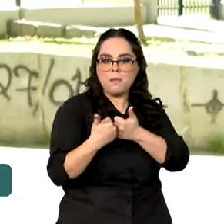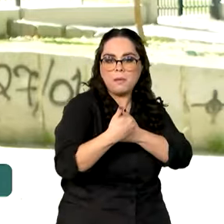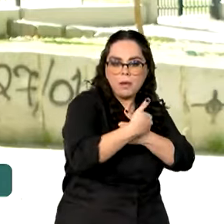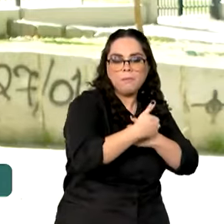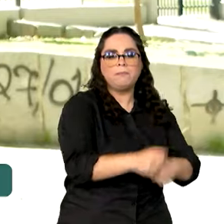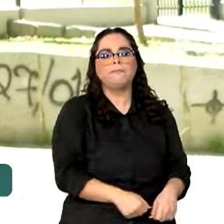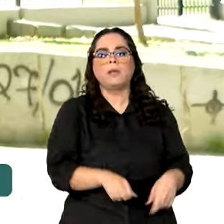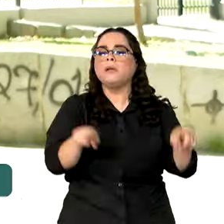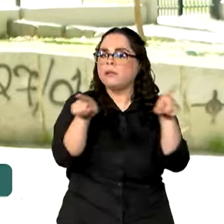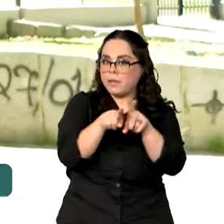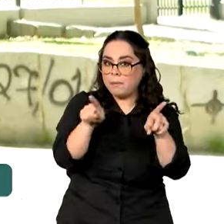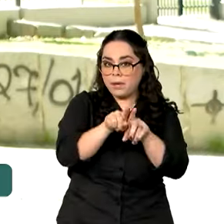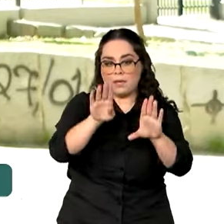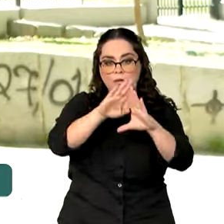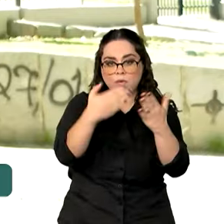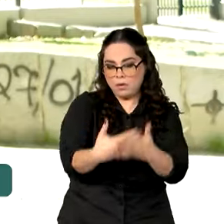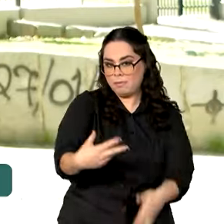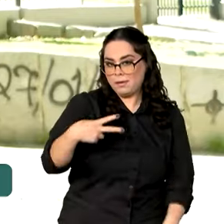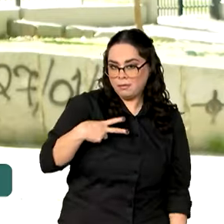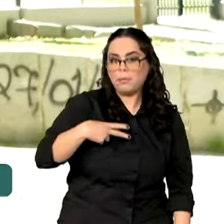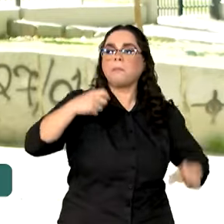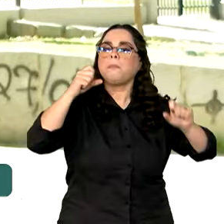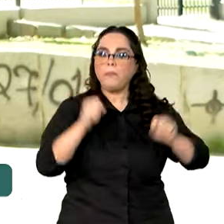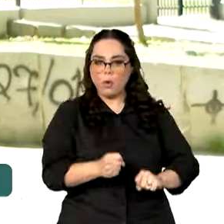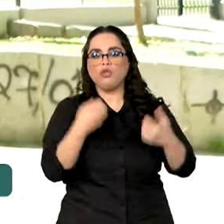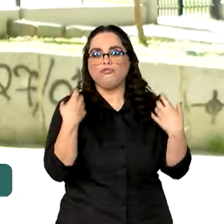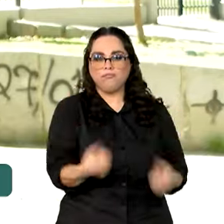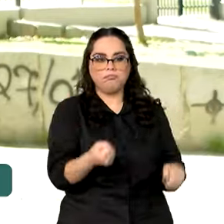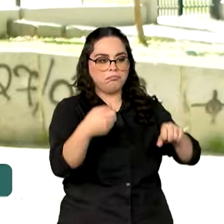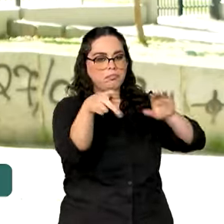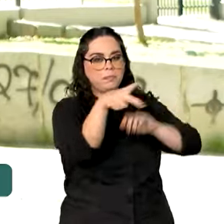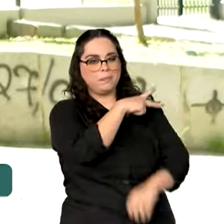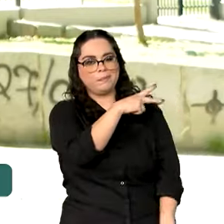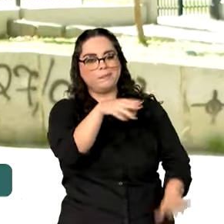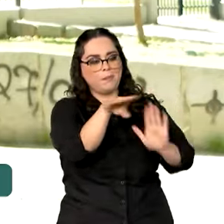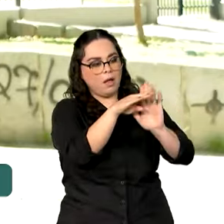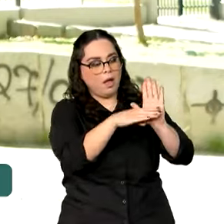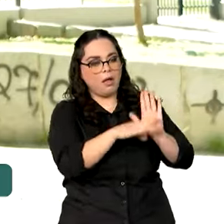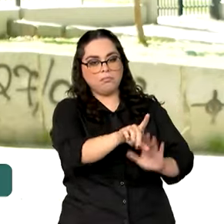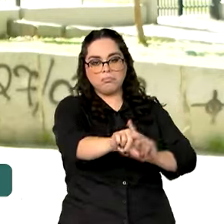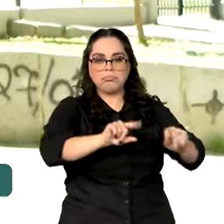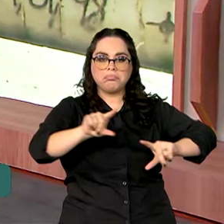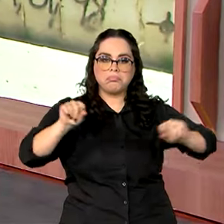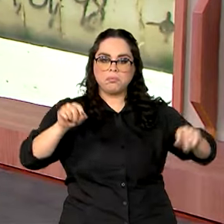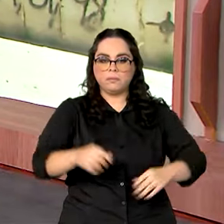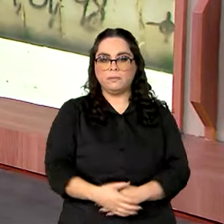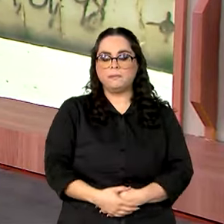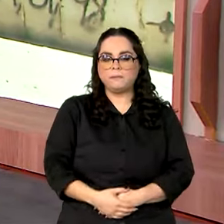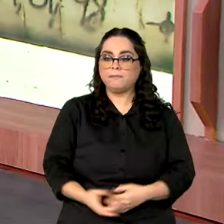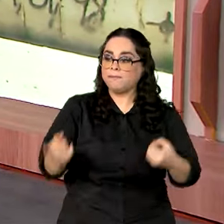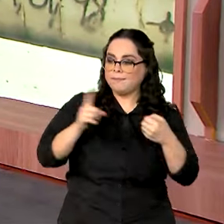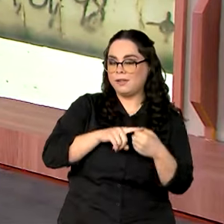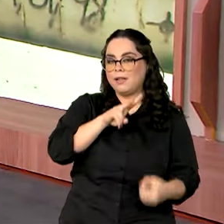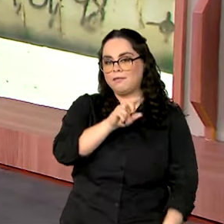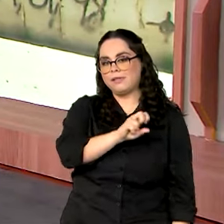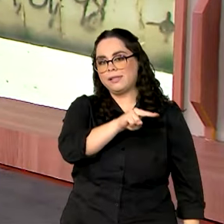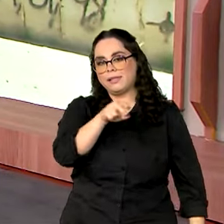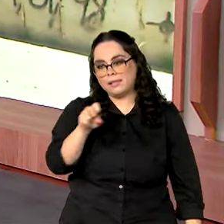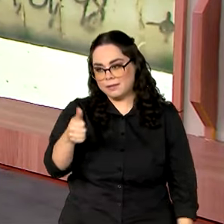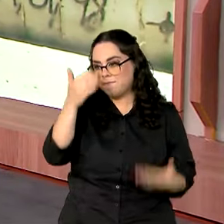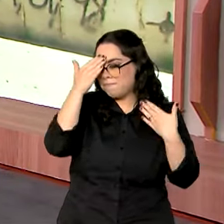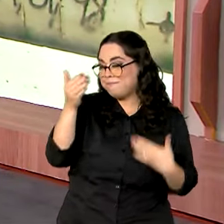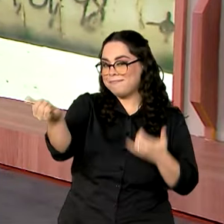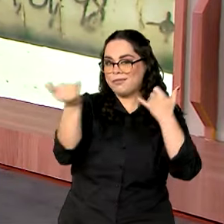privadas também podem aderir, participar do programa de forma opcional. Vanessa, é com você. Ok, Thiago. Obrigada pelas